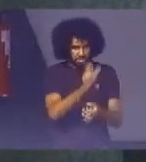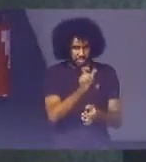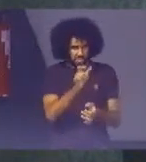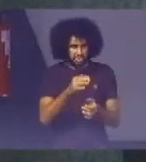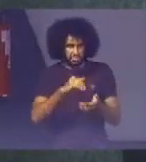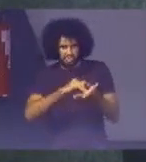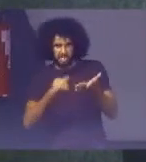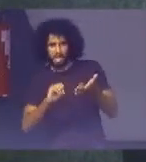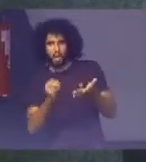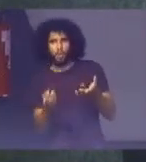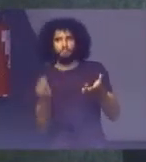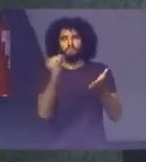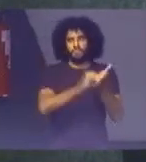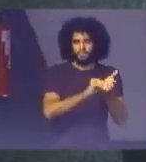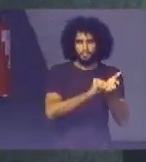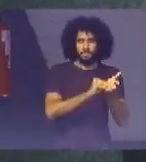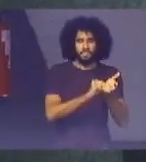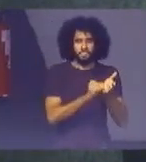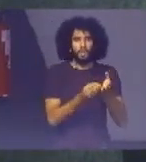dentro Desse documento